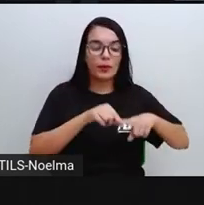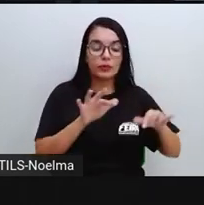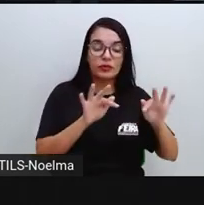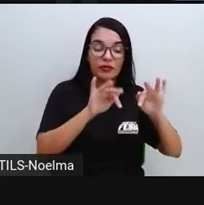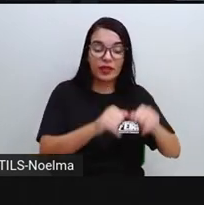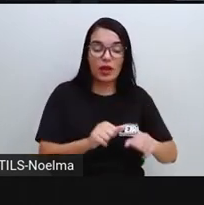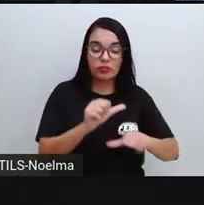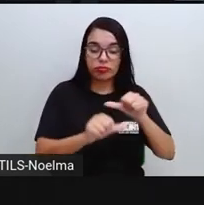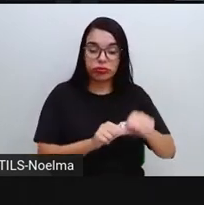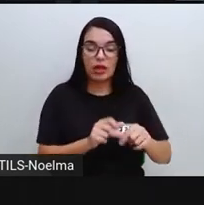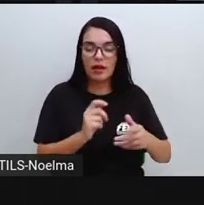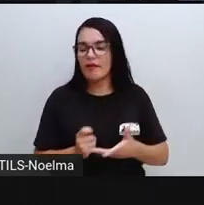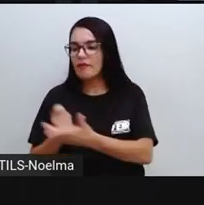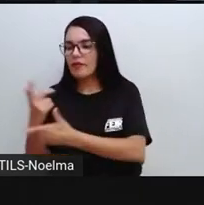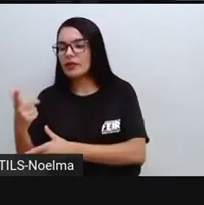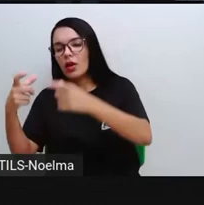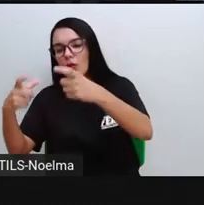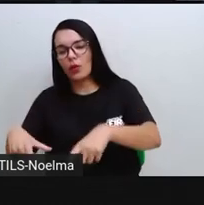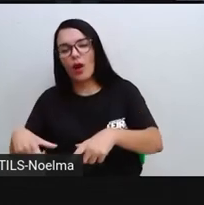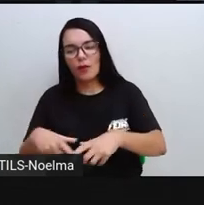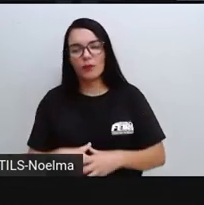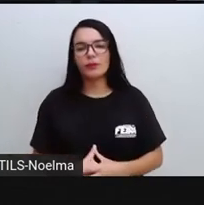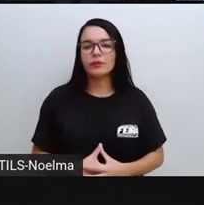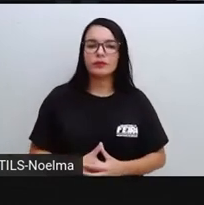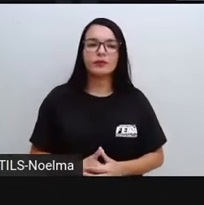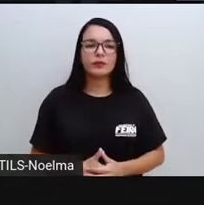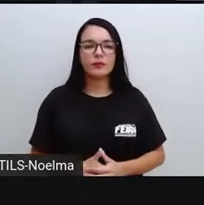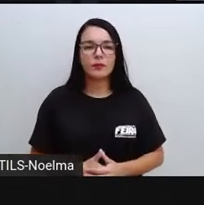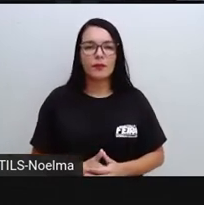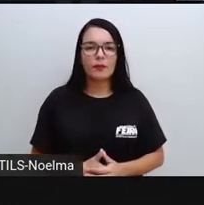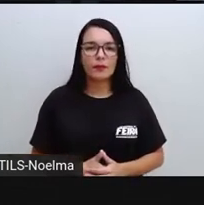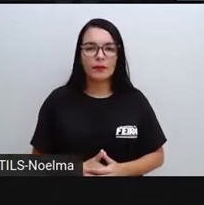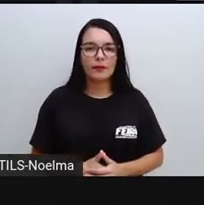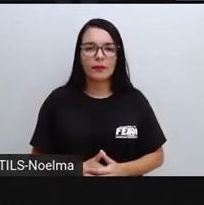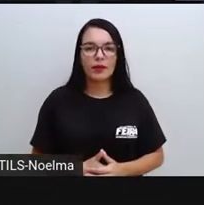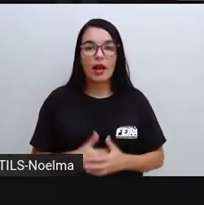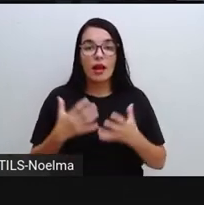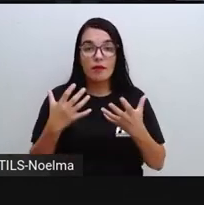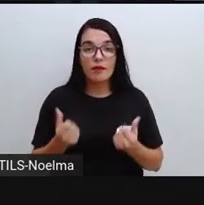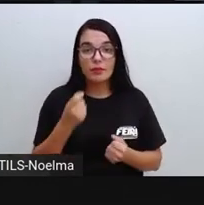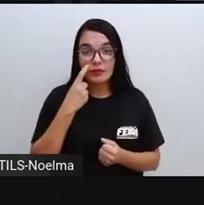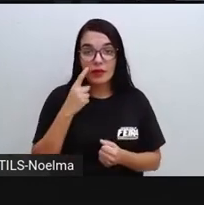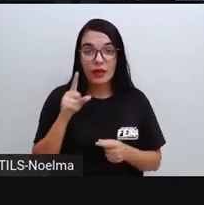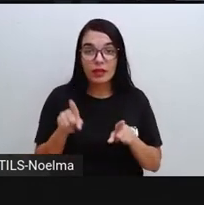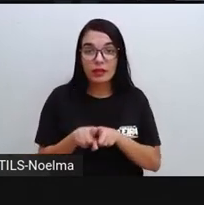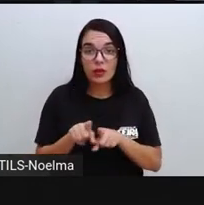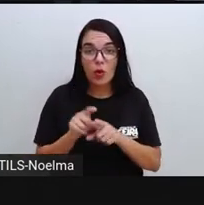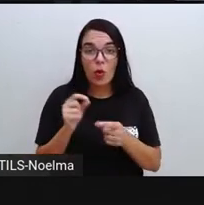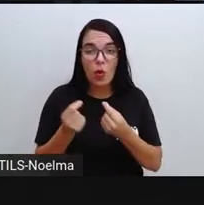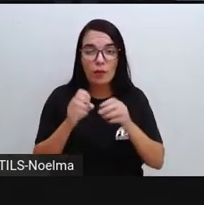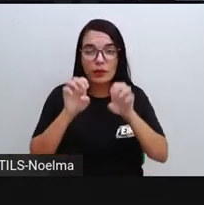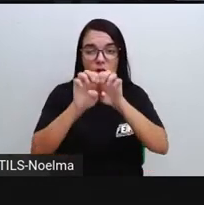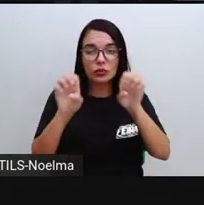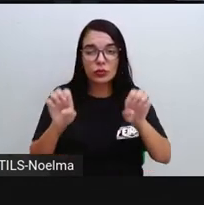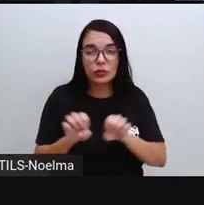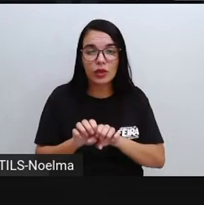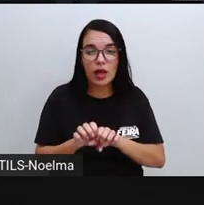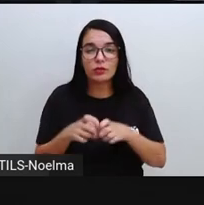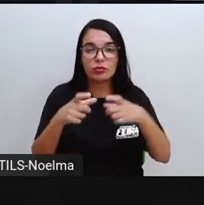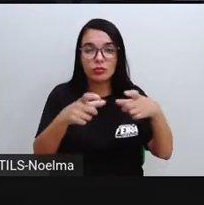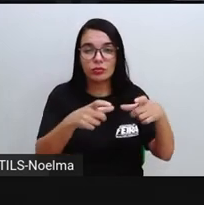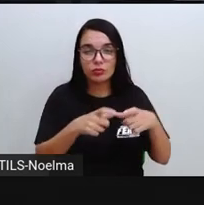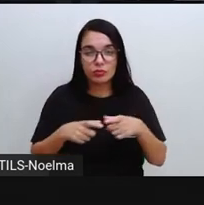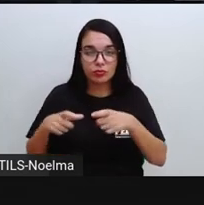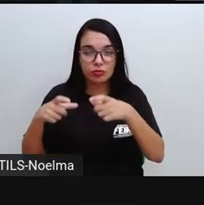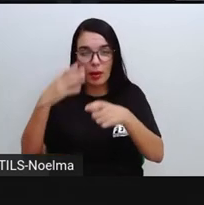do setor secundário, e também a prestação de serviços. Vejamos, então, como são estruturados os setores da economia,